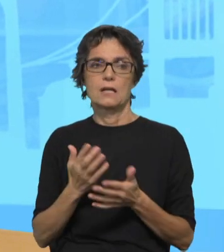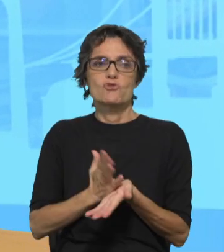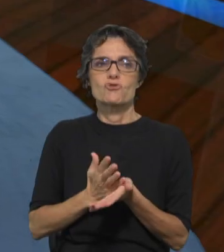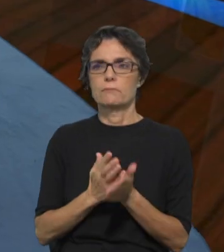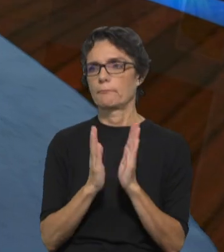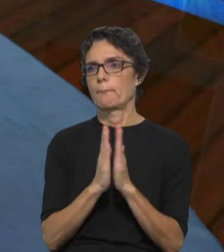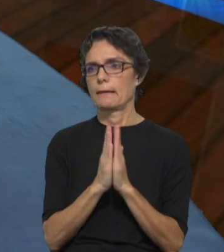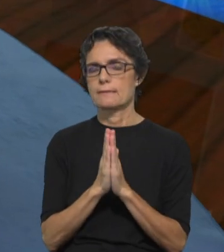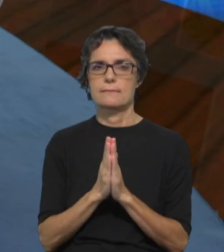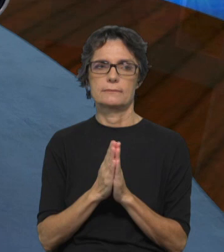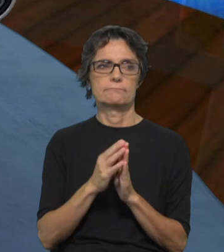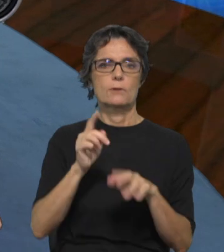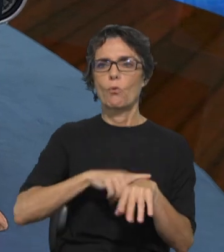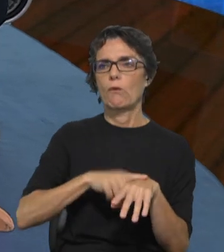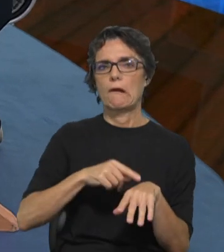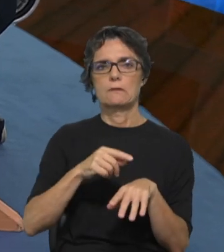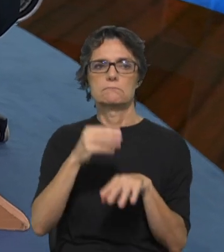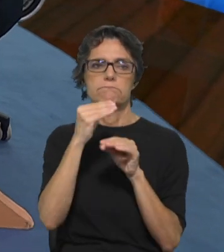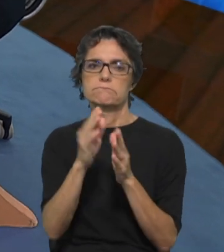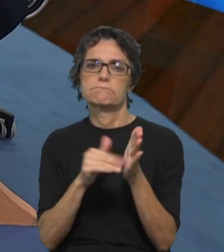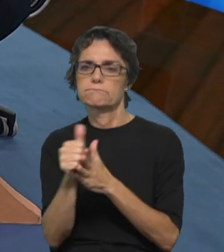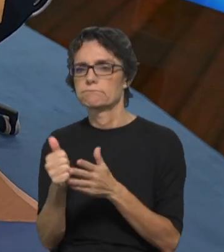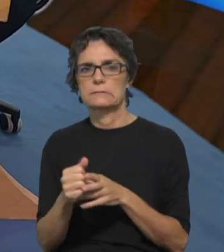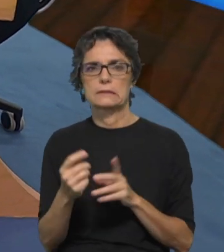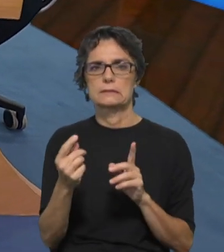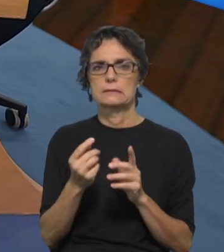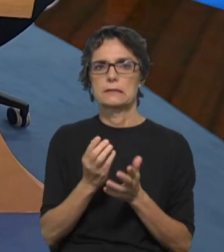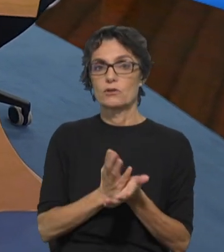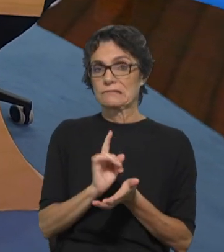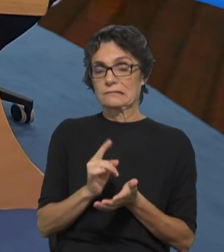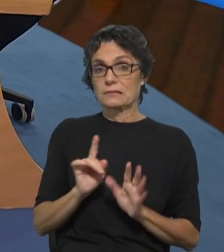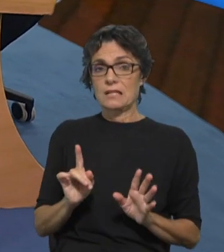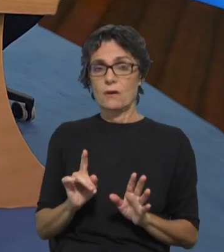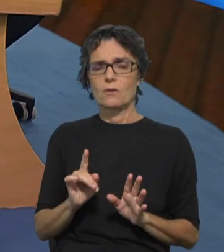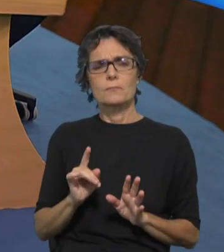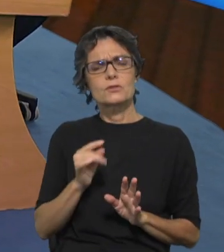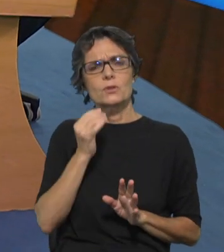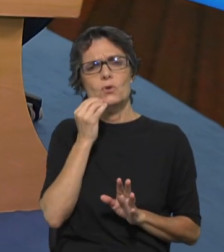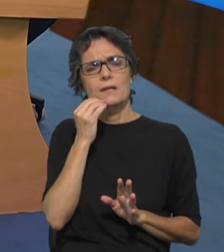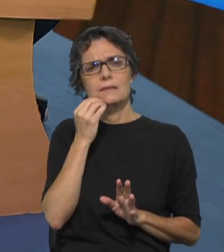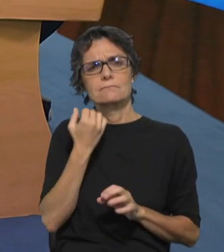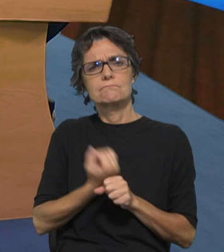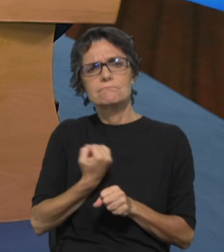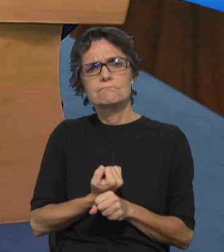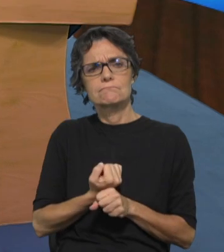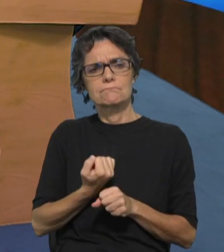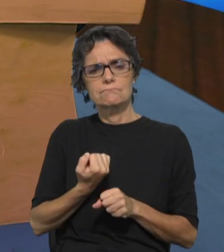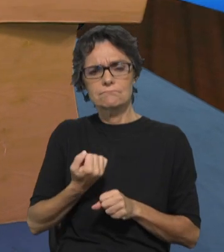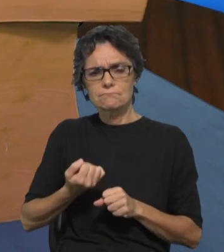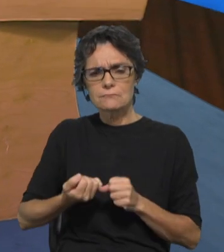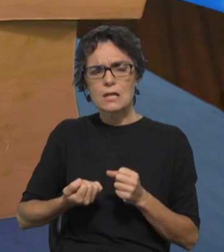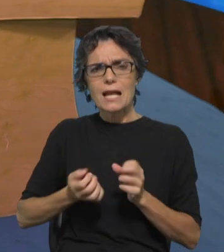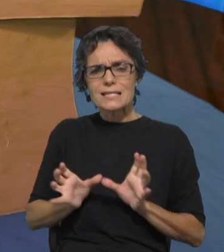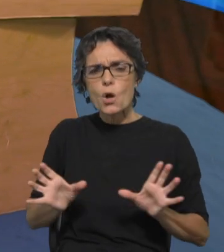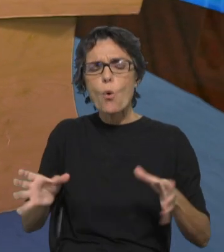ou de um horário de catequeses, em que a pessoa vai e vem. Como é que se cria e como é que se trabalha para criar esta